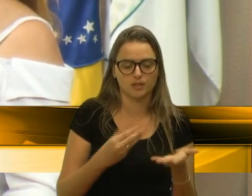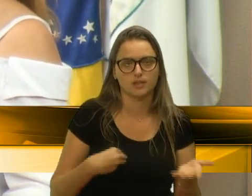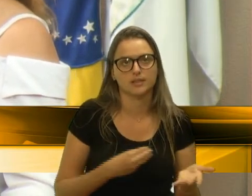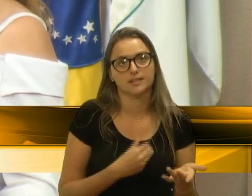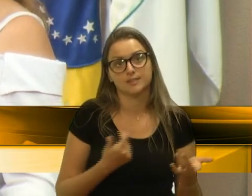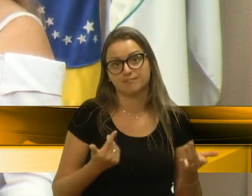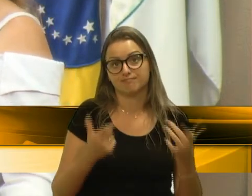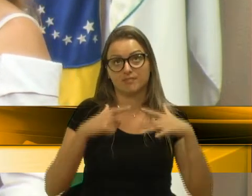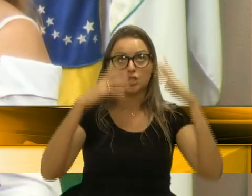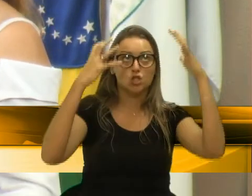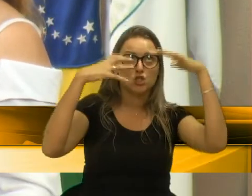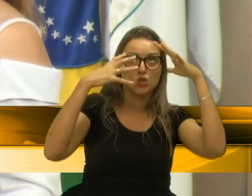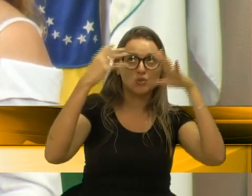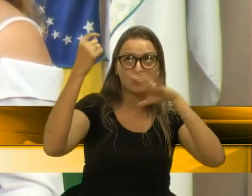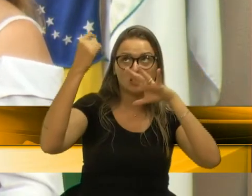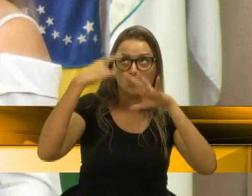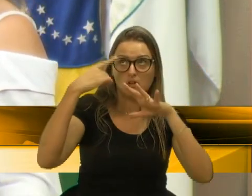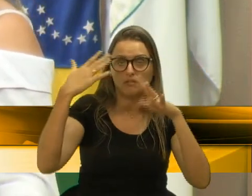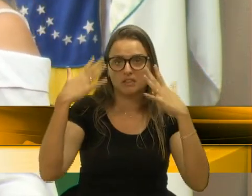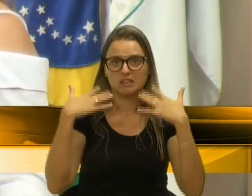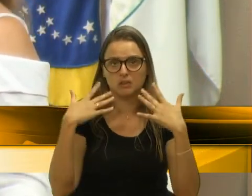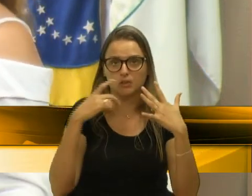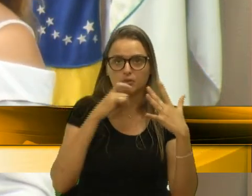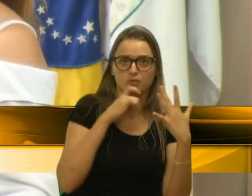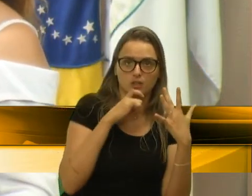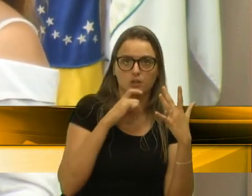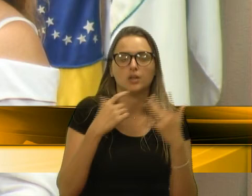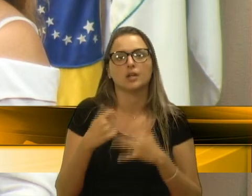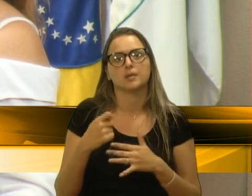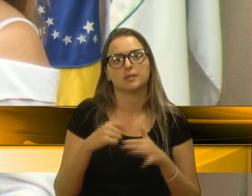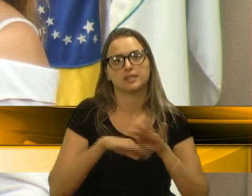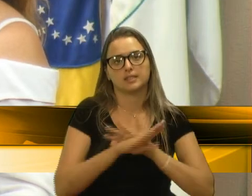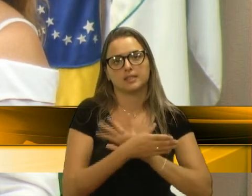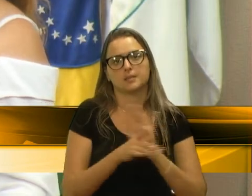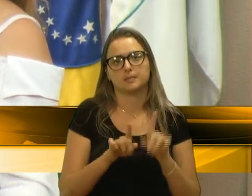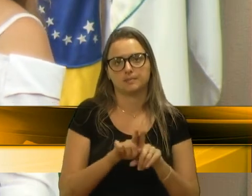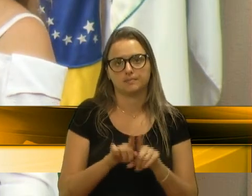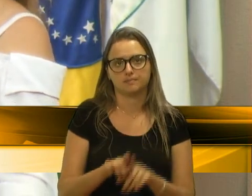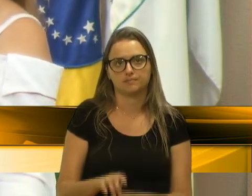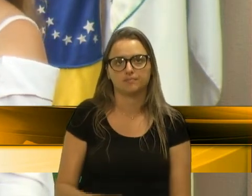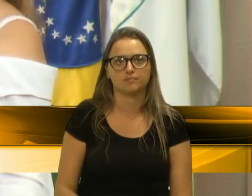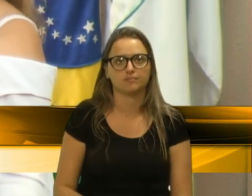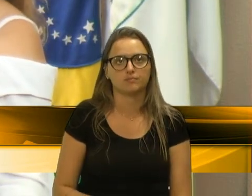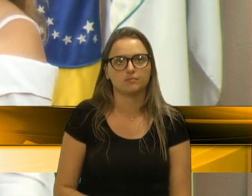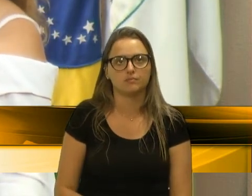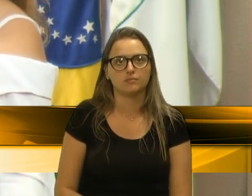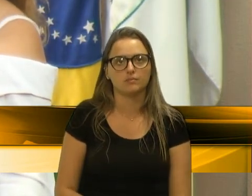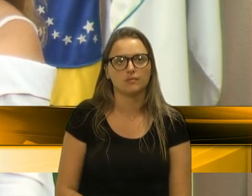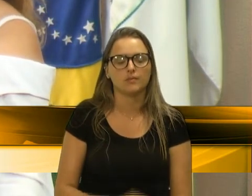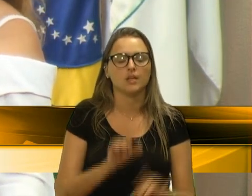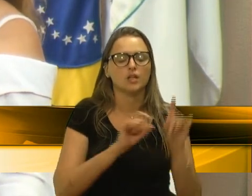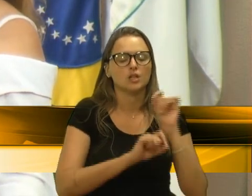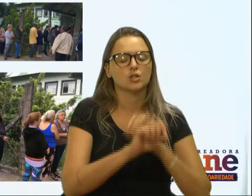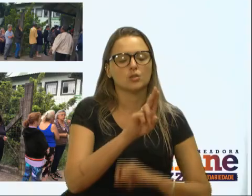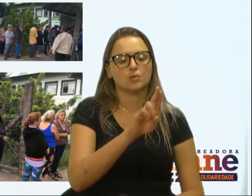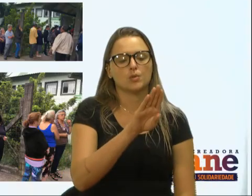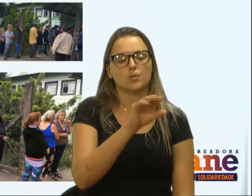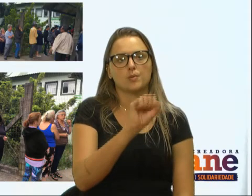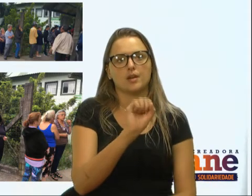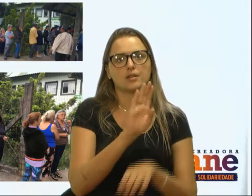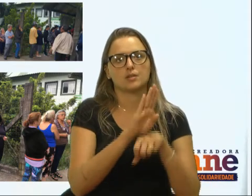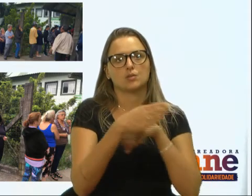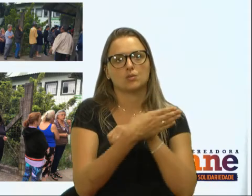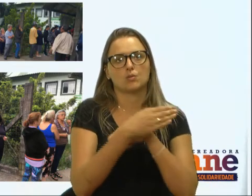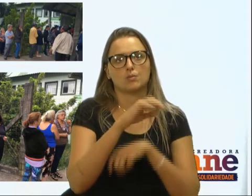tempo. Então, é algo que precisa ser melhorado também. Com relação à unidade básica de saúde do Esplanada,